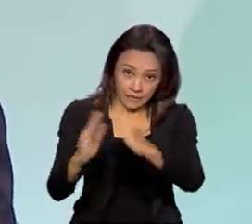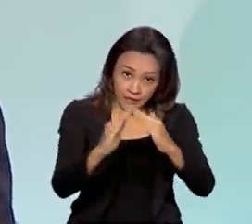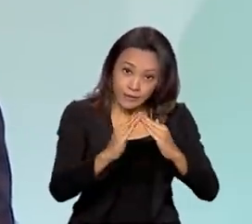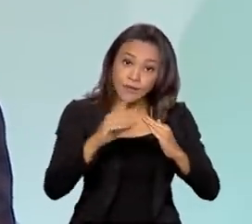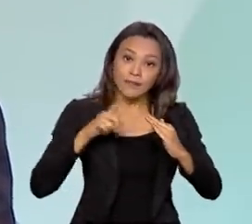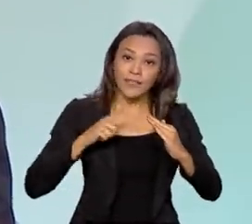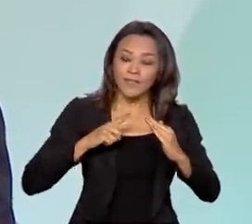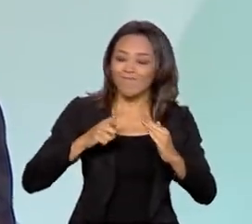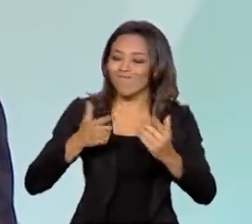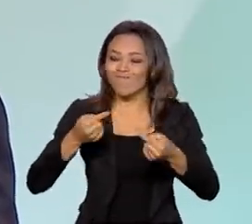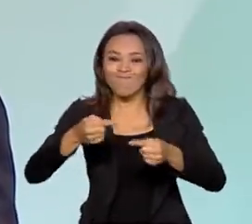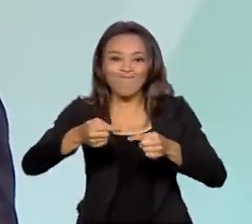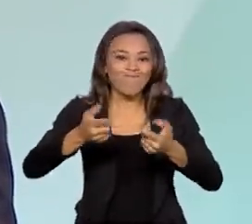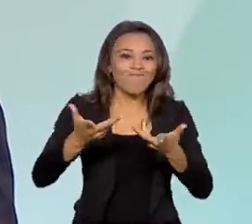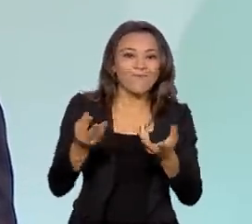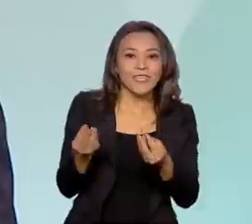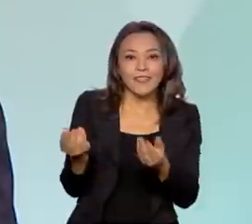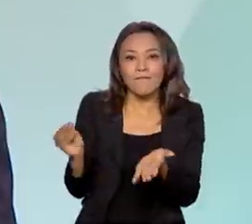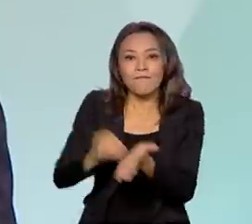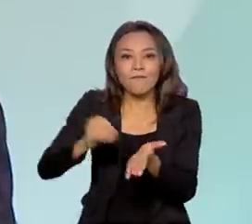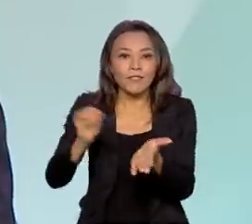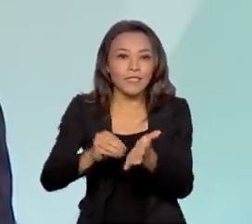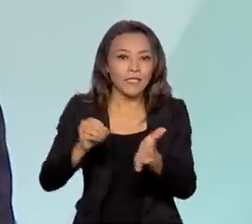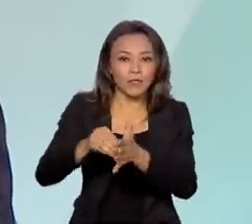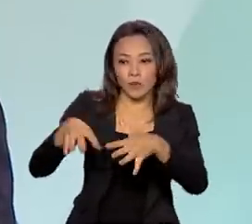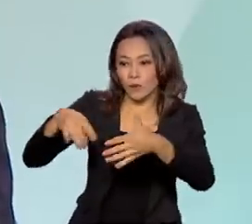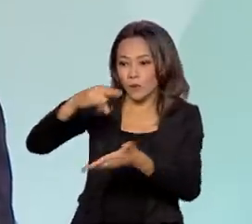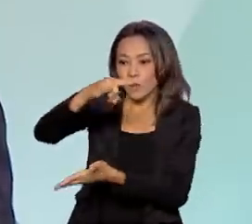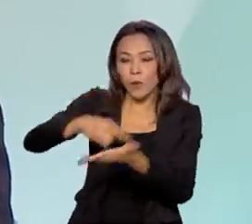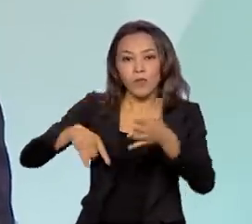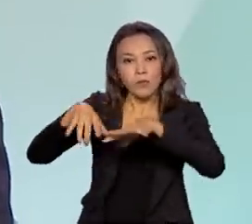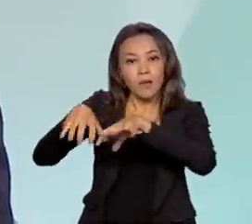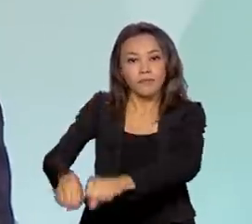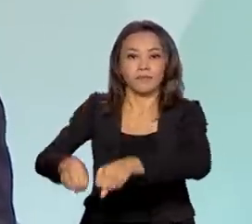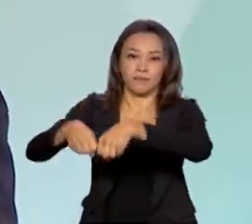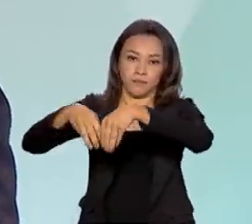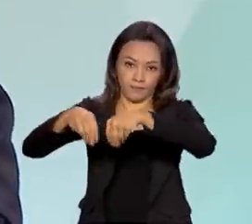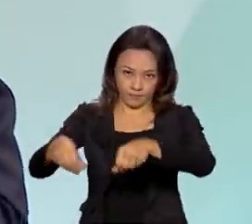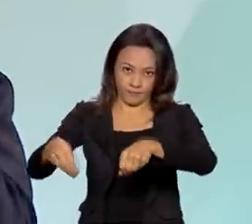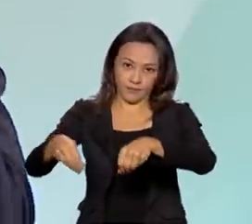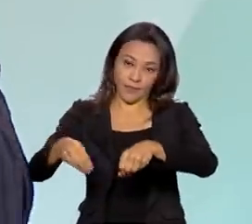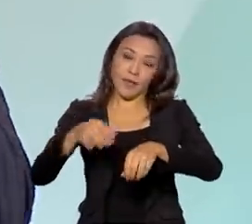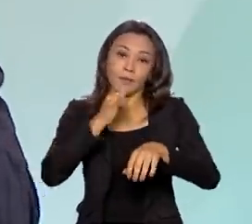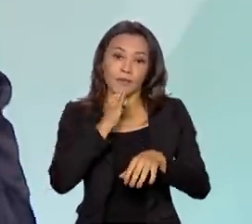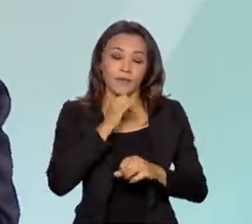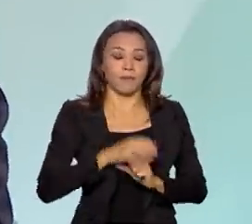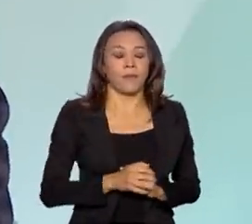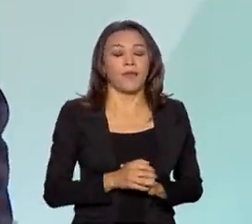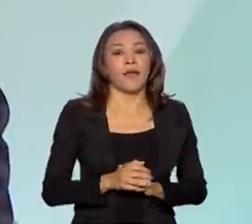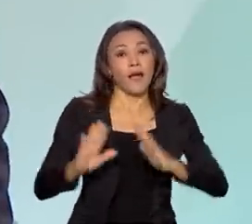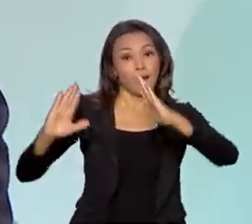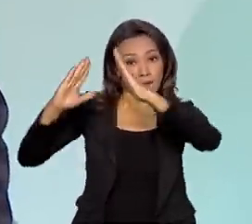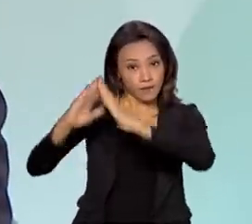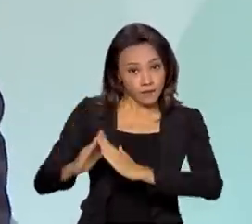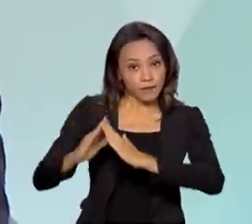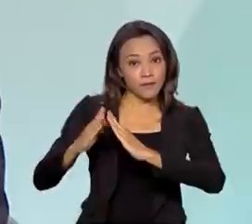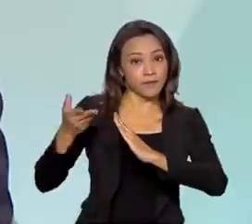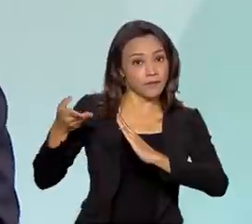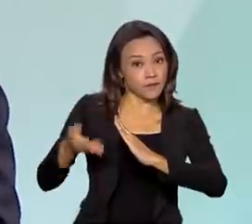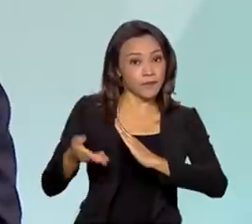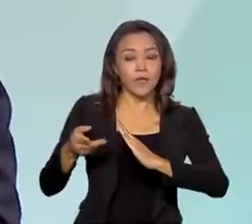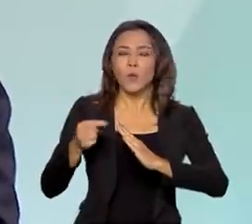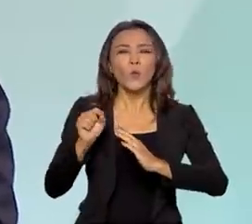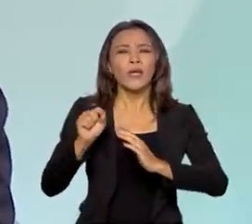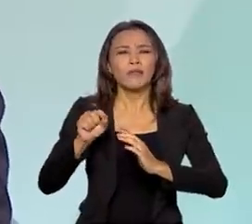de inadequação. Seja ela edilícia, ou quer dizer o quê? Que a unidade habitacional não é